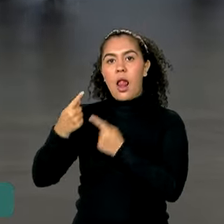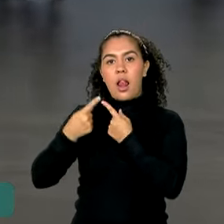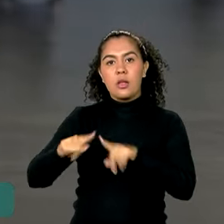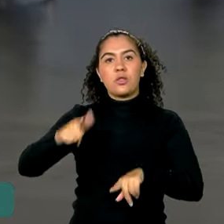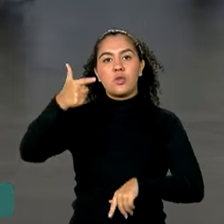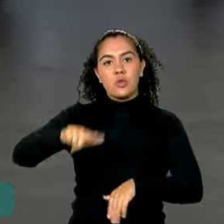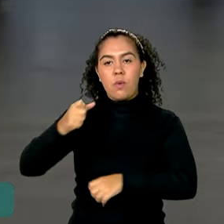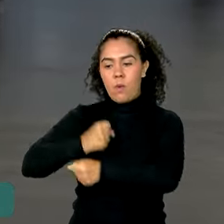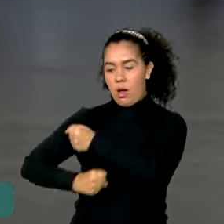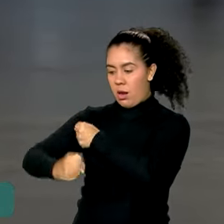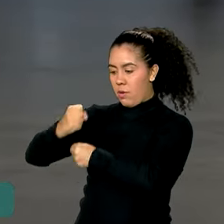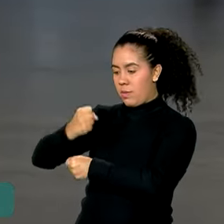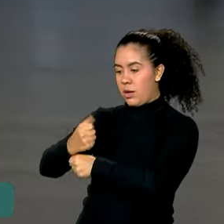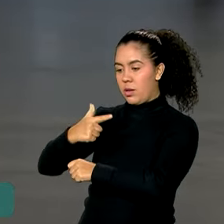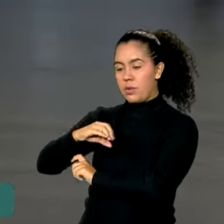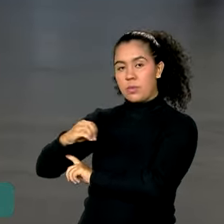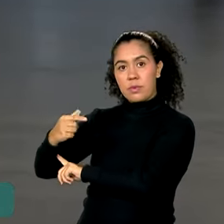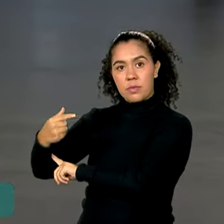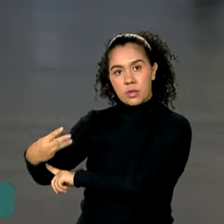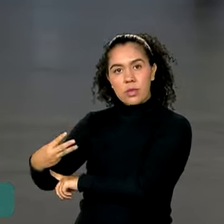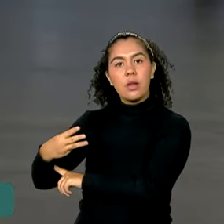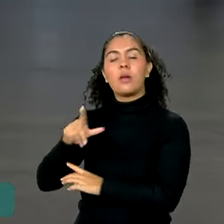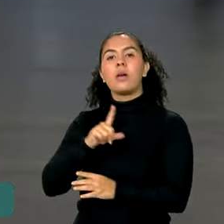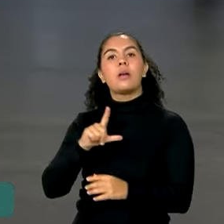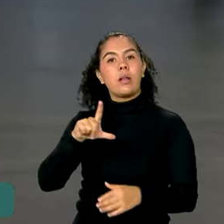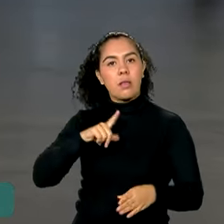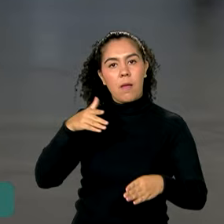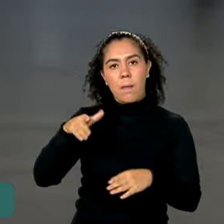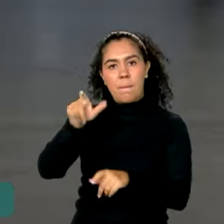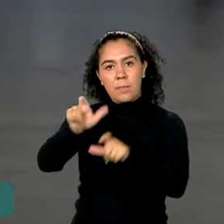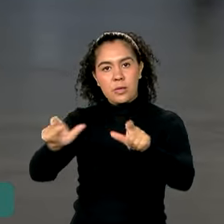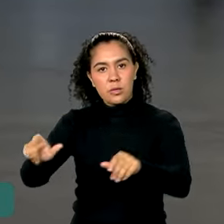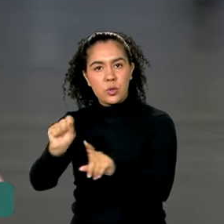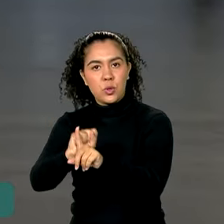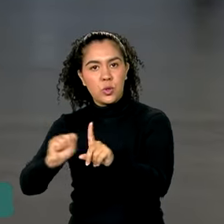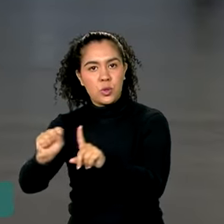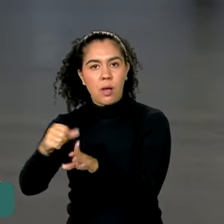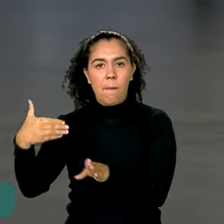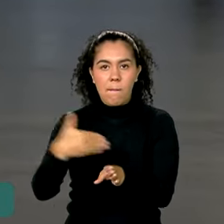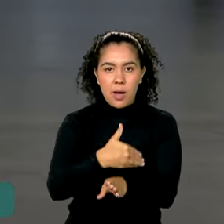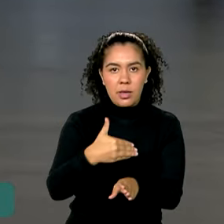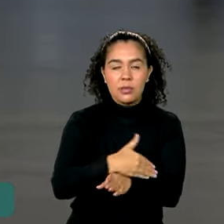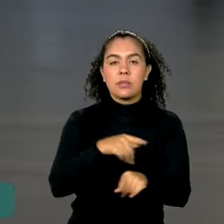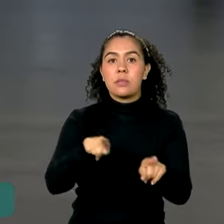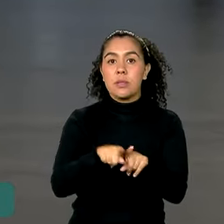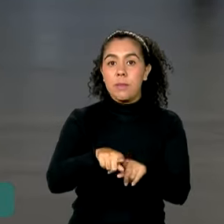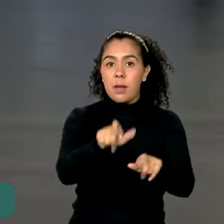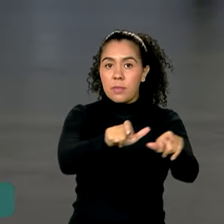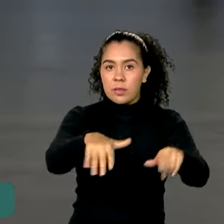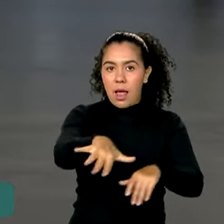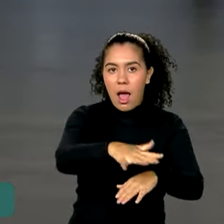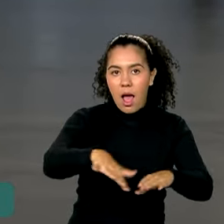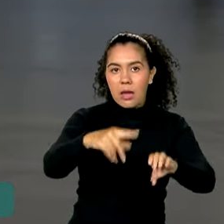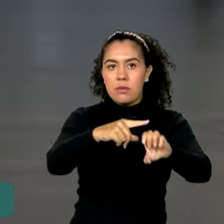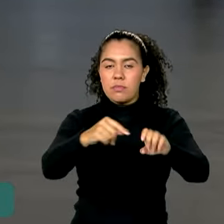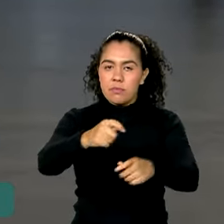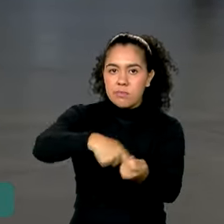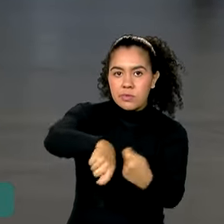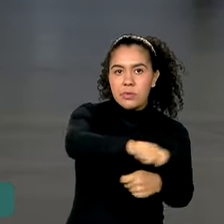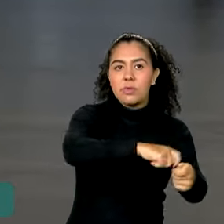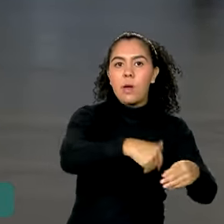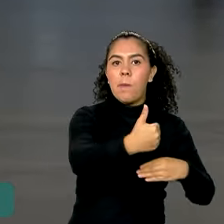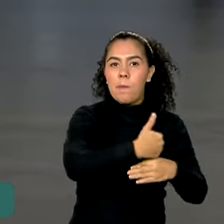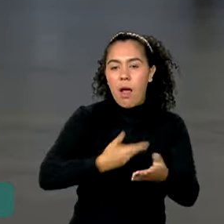ano passado. Com a participação de movimentos sociais e de setores como agronegócio, financeiro e tecnologia, o